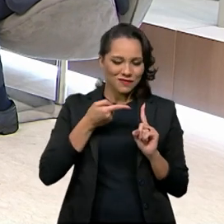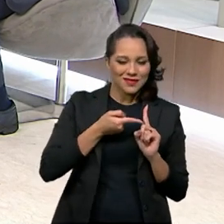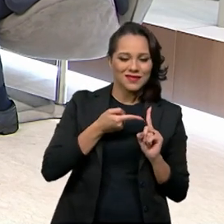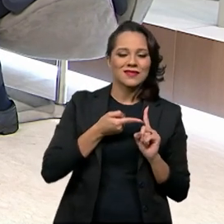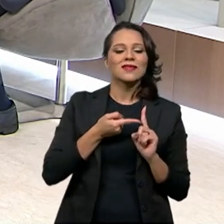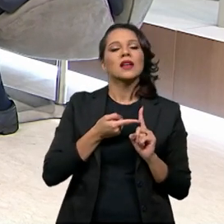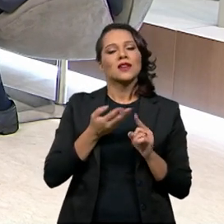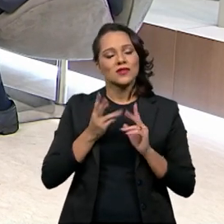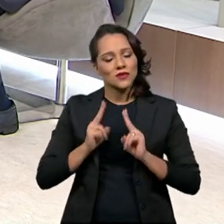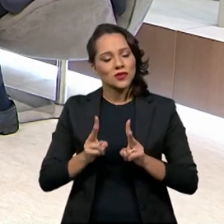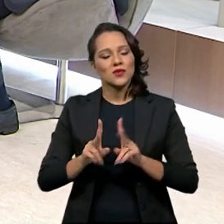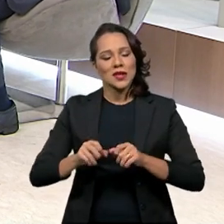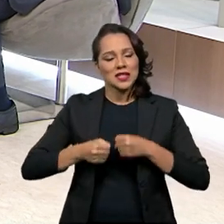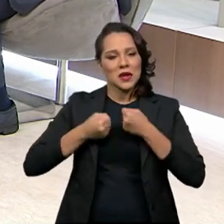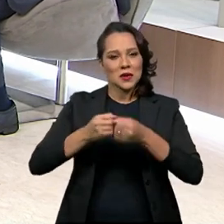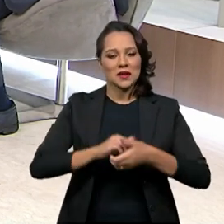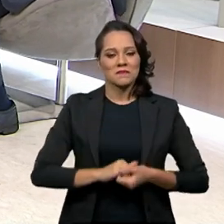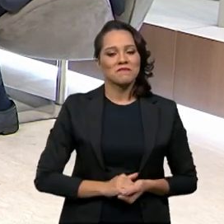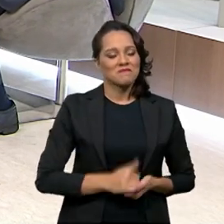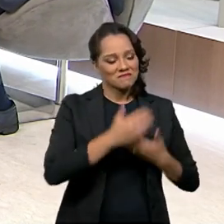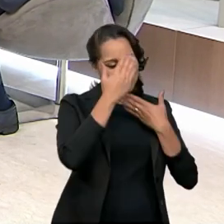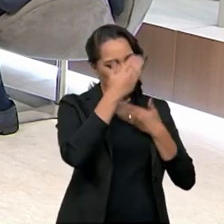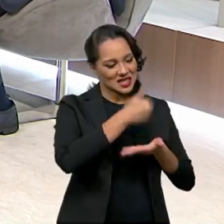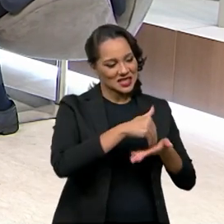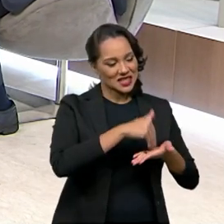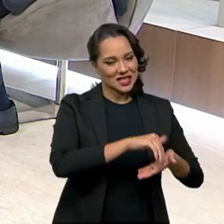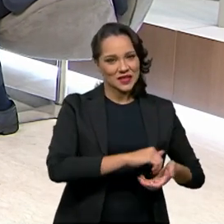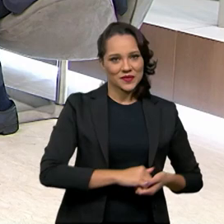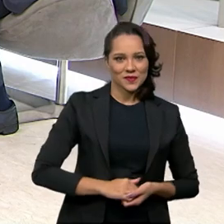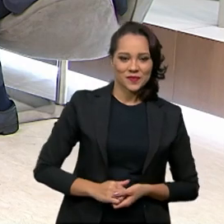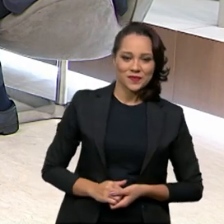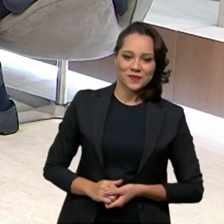continuamos nessa luta. Muito obrigado, secretário.